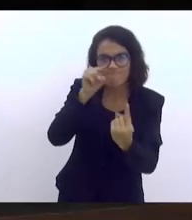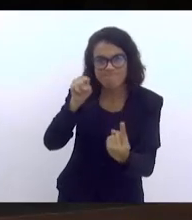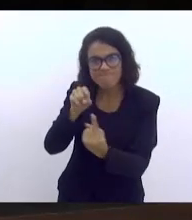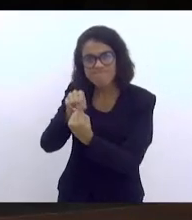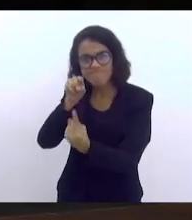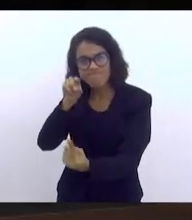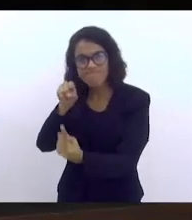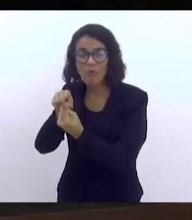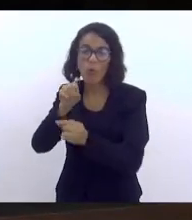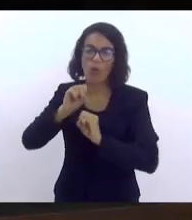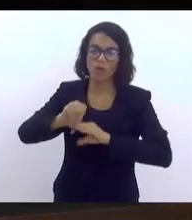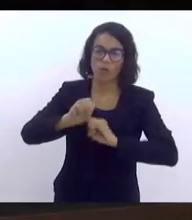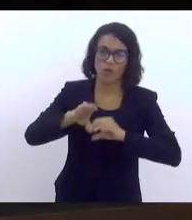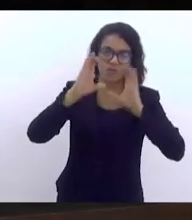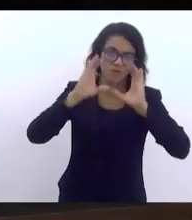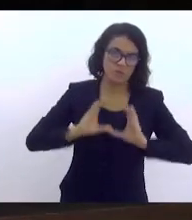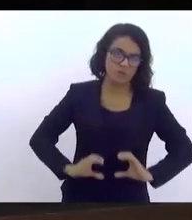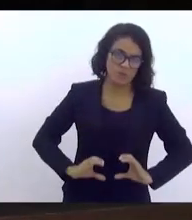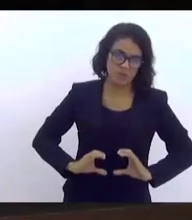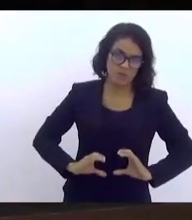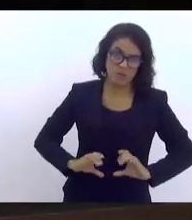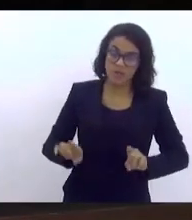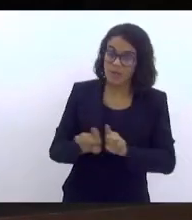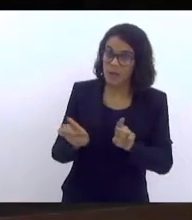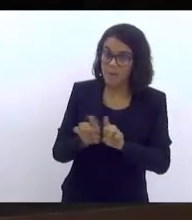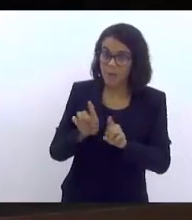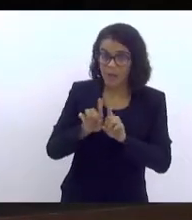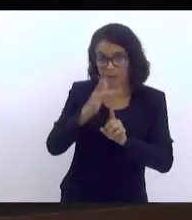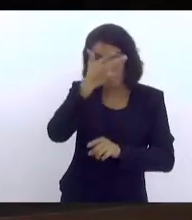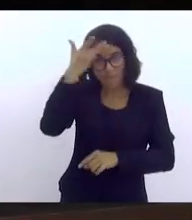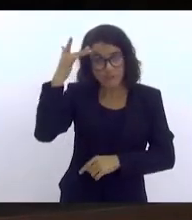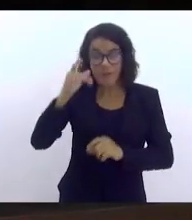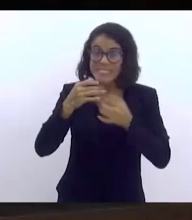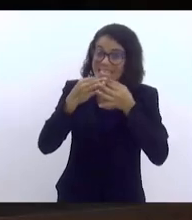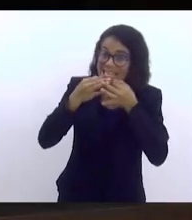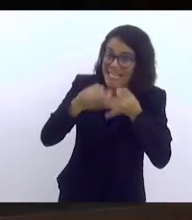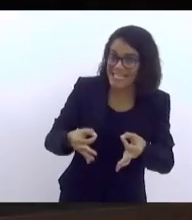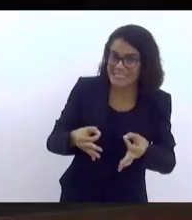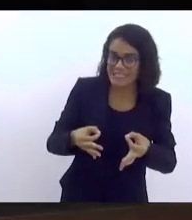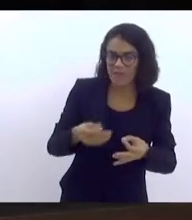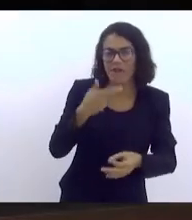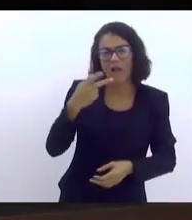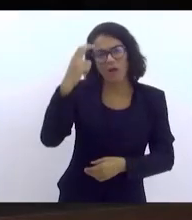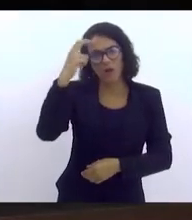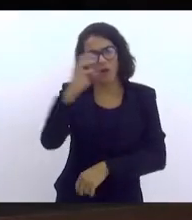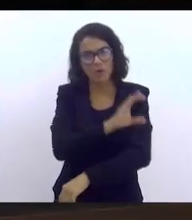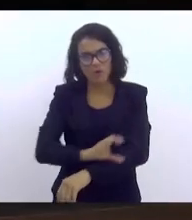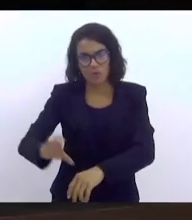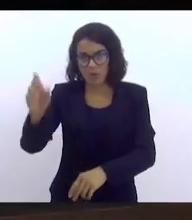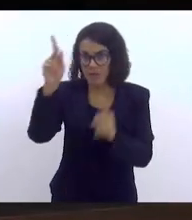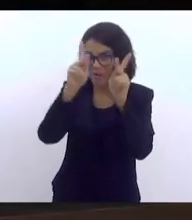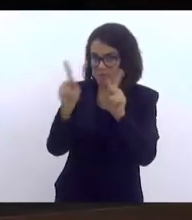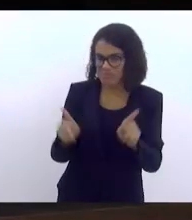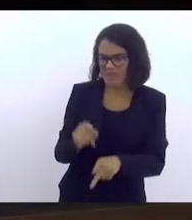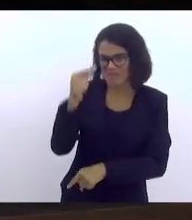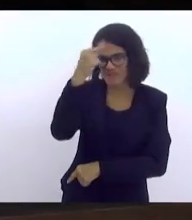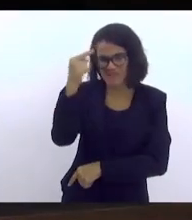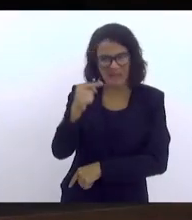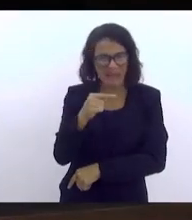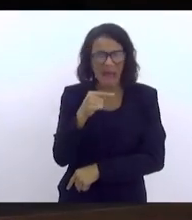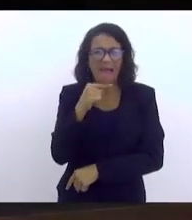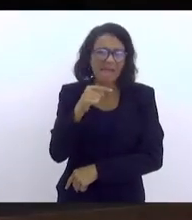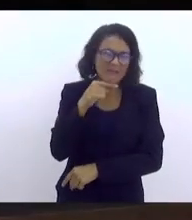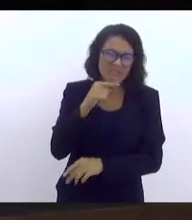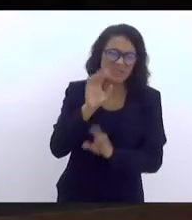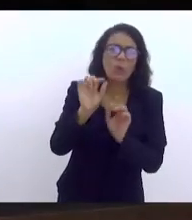comprometidos com uma educação cidadã, é crítica. E, a gente fala de cultura de paz, não adianta pensar falar de cultura